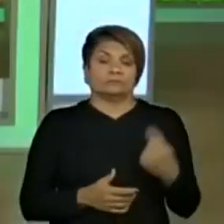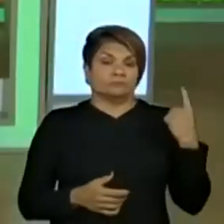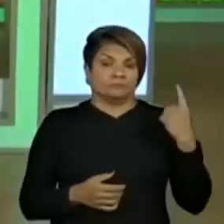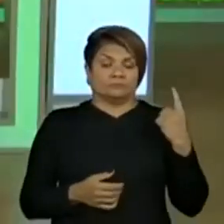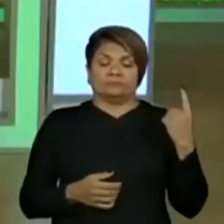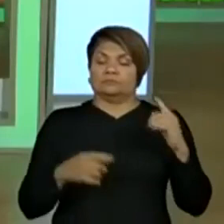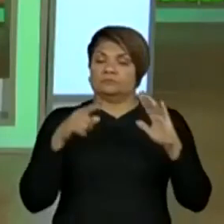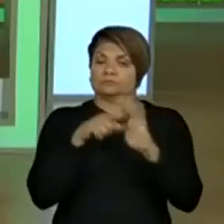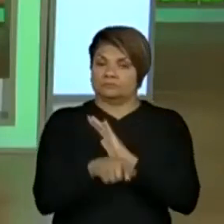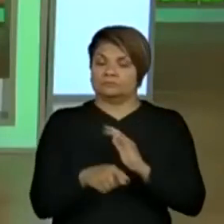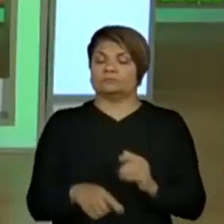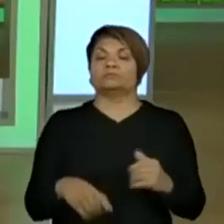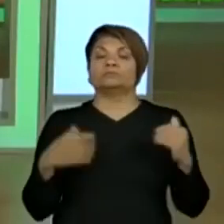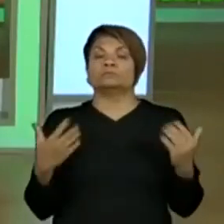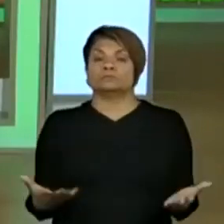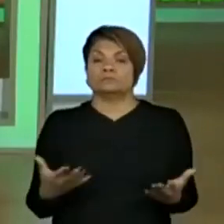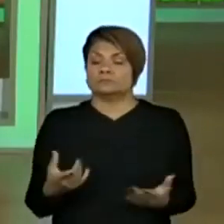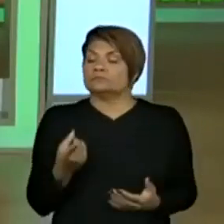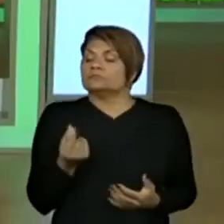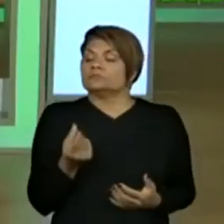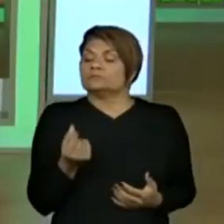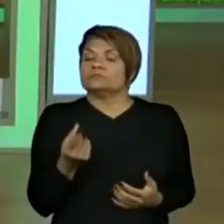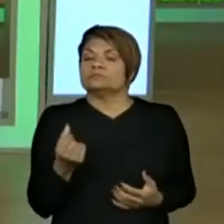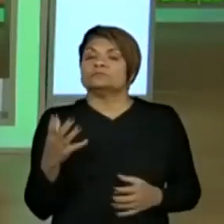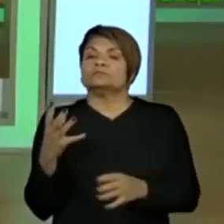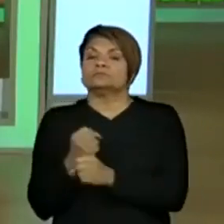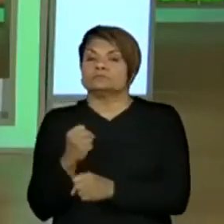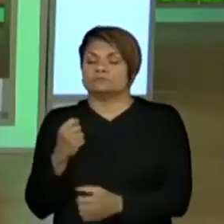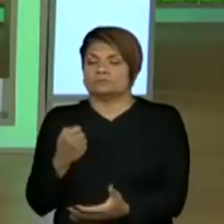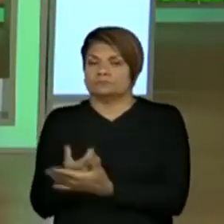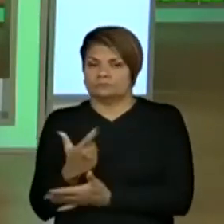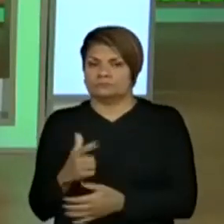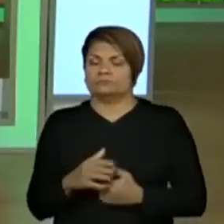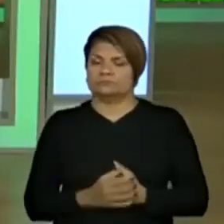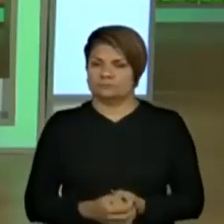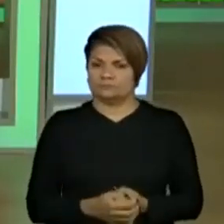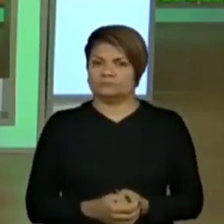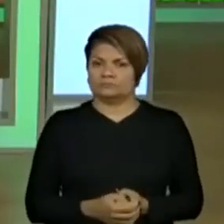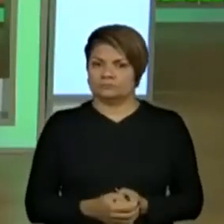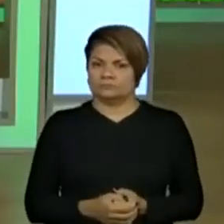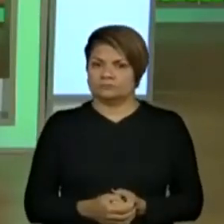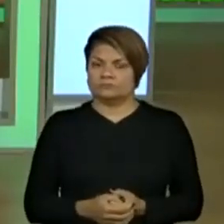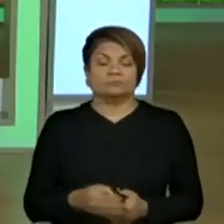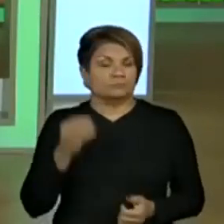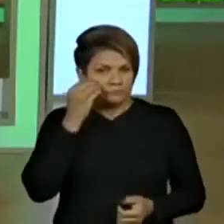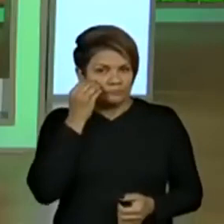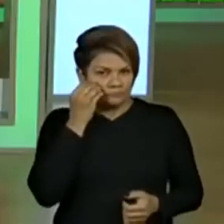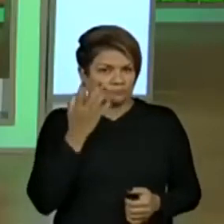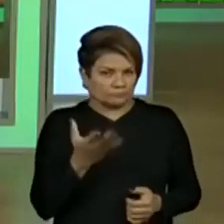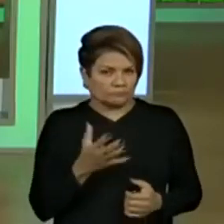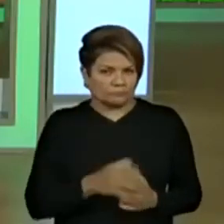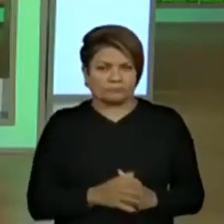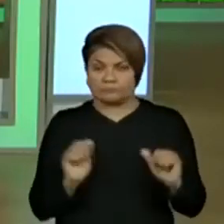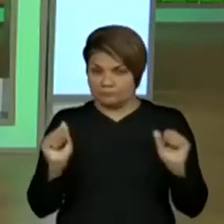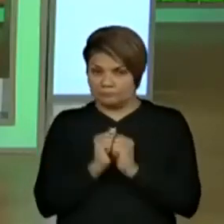qual foi o valor da compra? Vamos testar isso, vamos fazer junto isso, tá? Então, vamos lá.